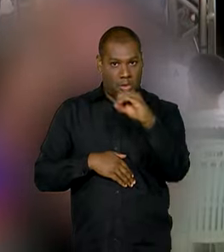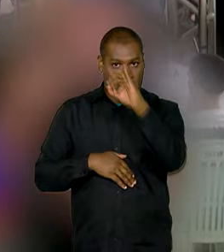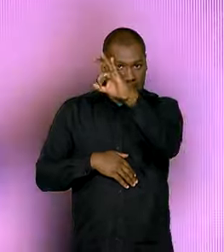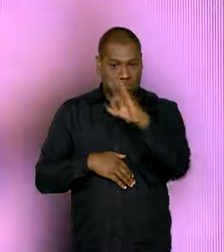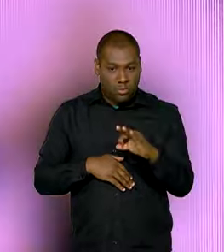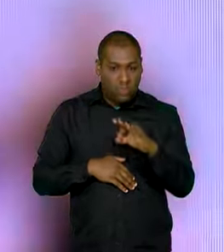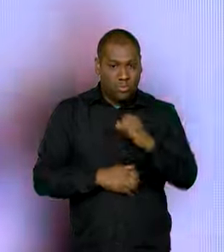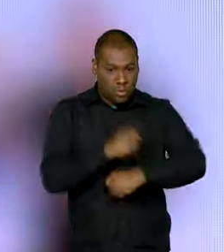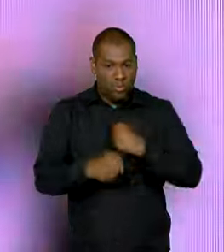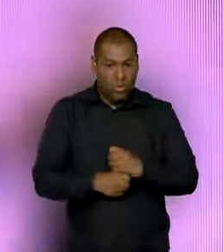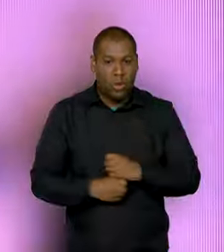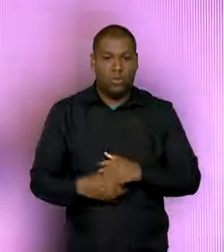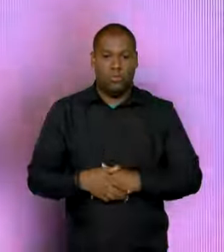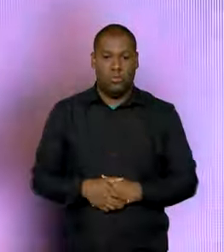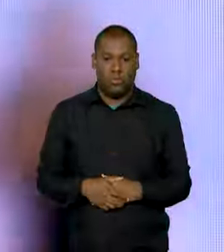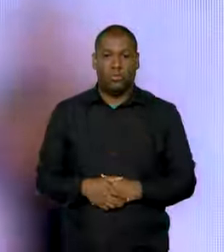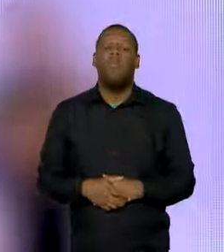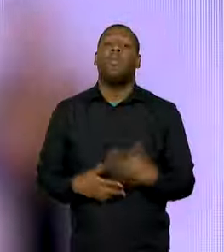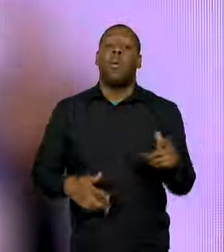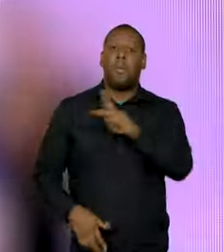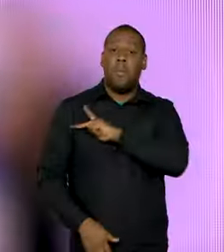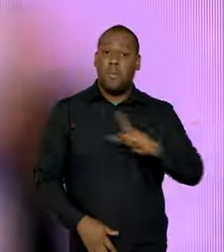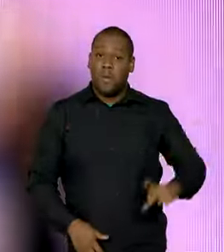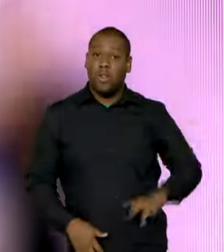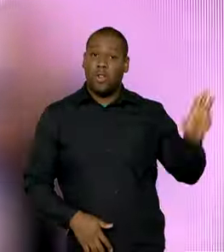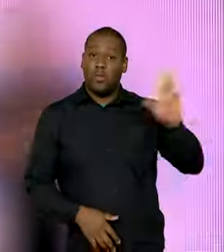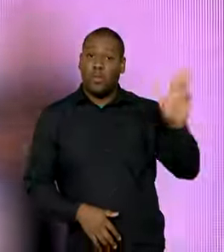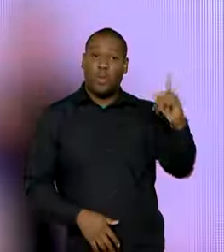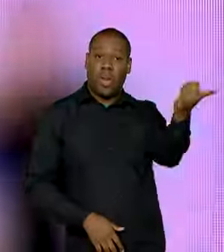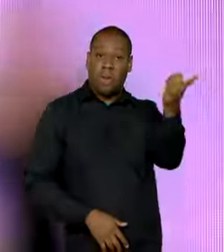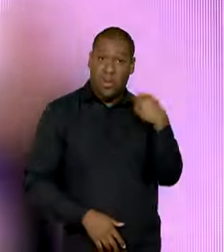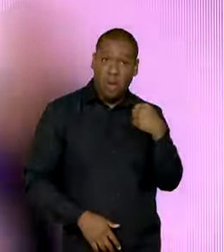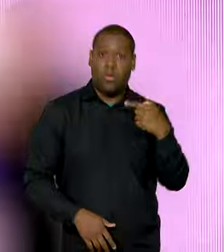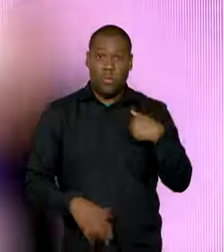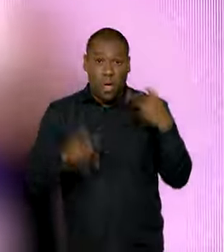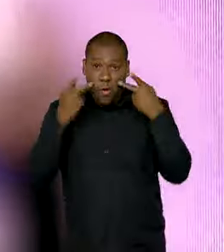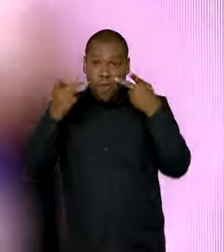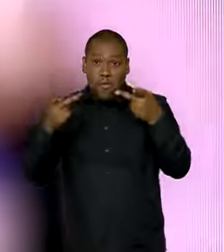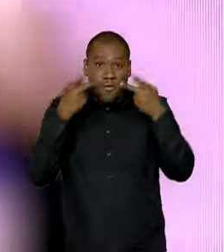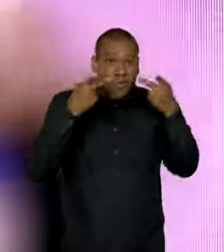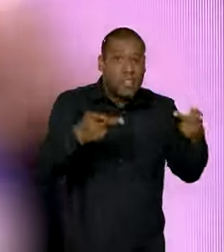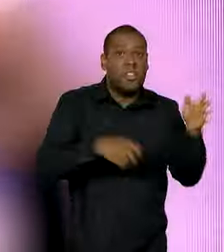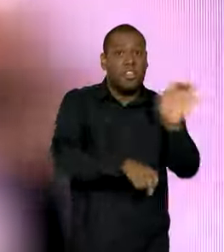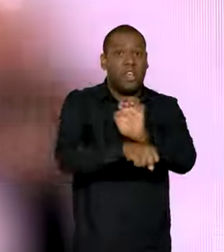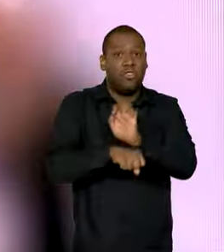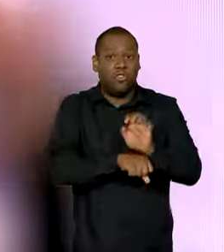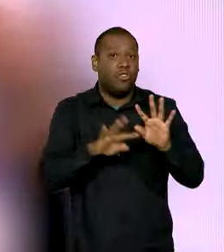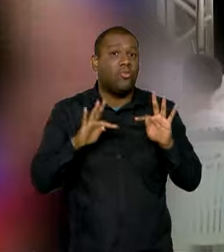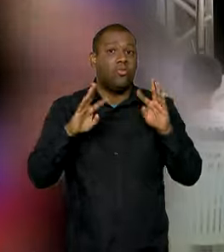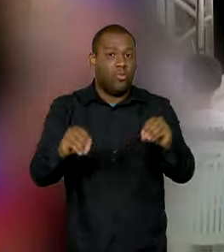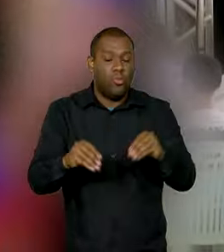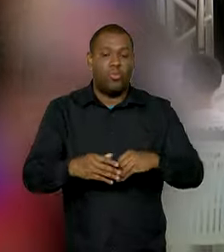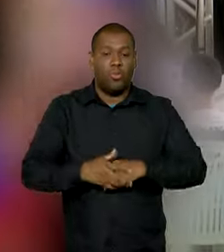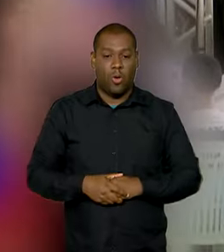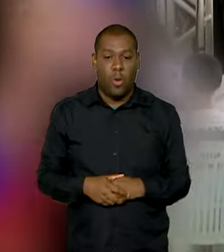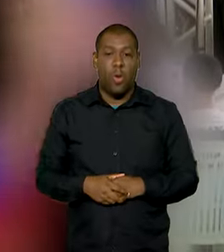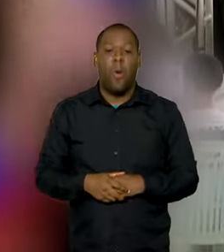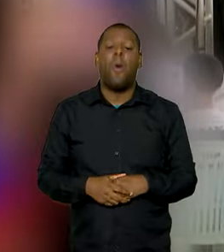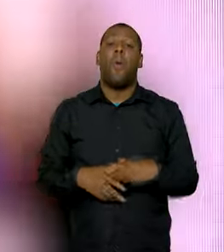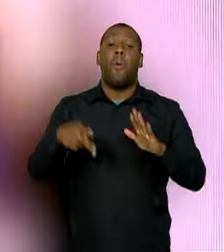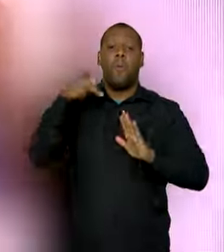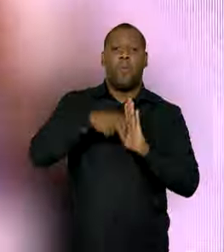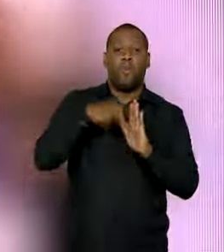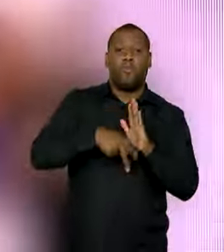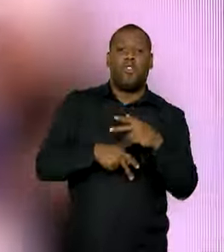Camila, quero que você vá em todos os estados da federação, lançar o programa e conversar com as pessoas. E o Pé de Meia